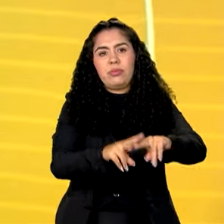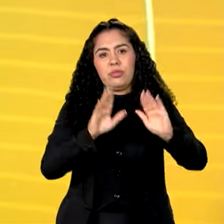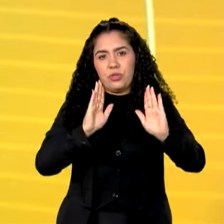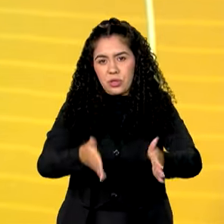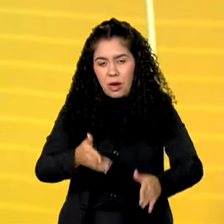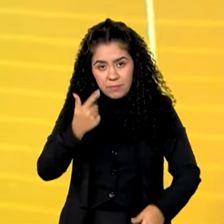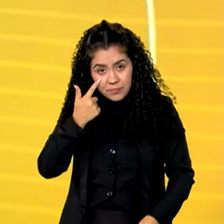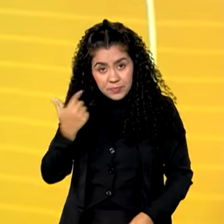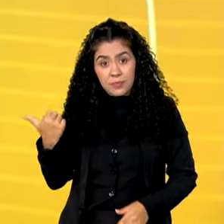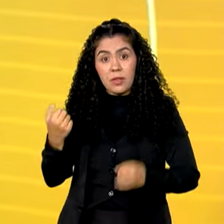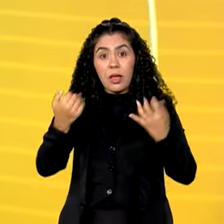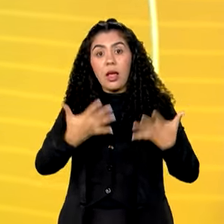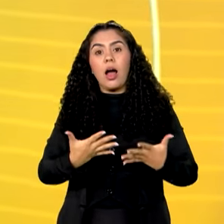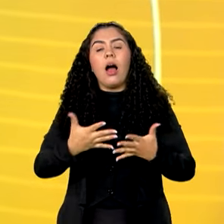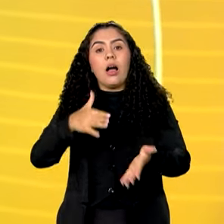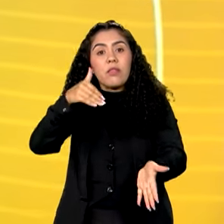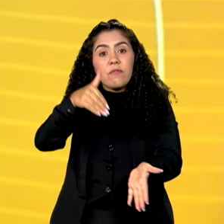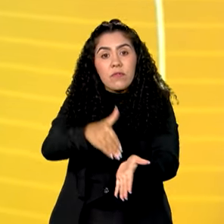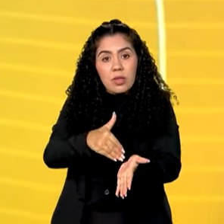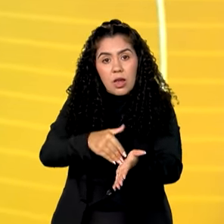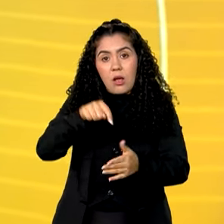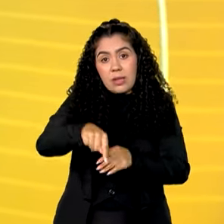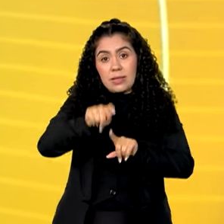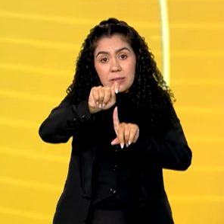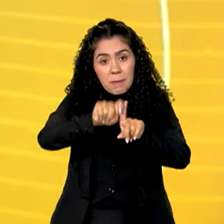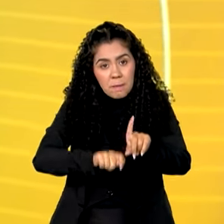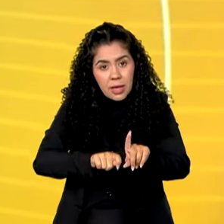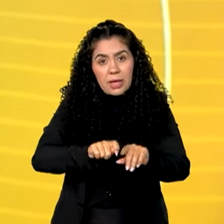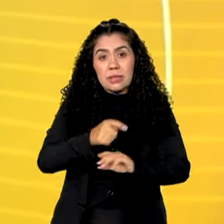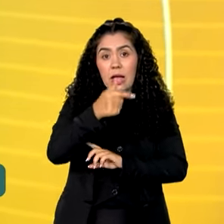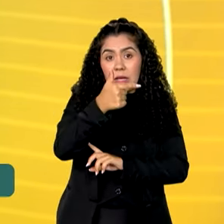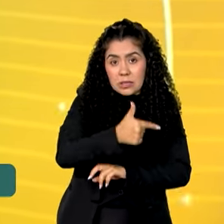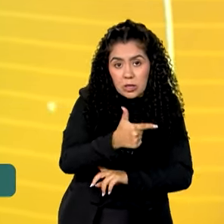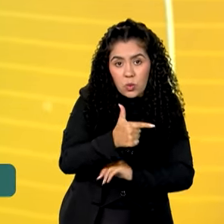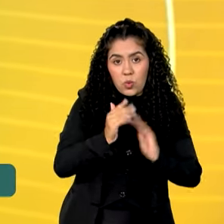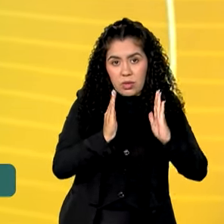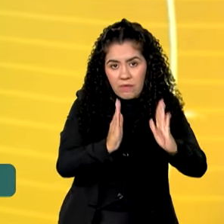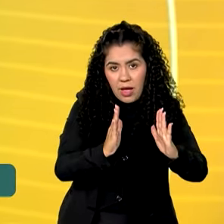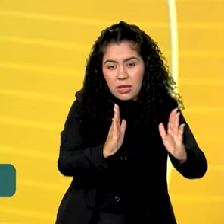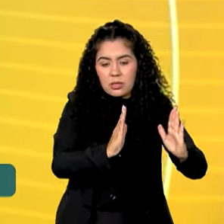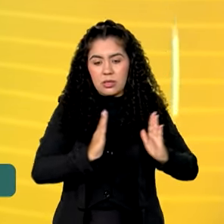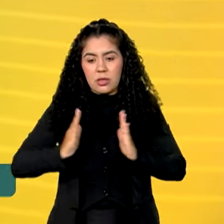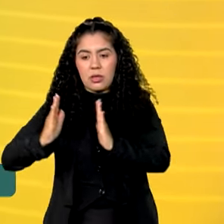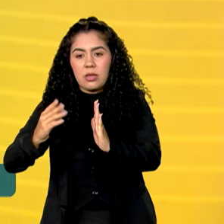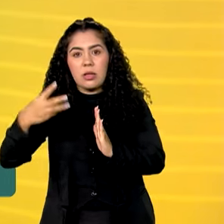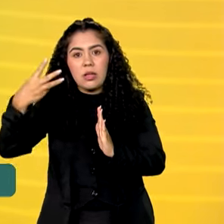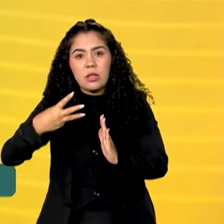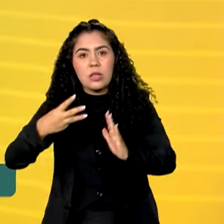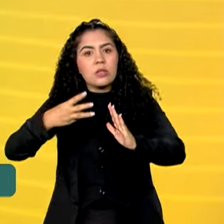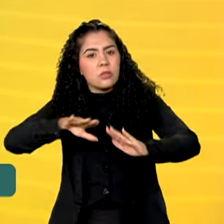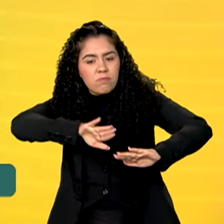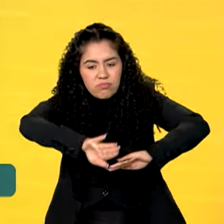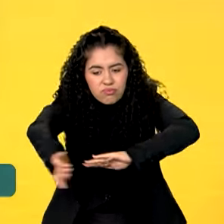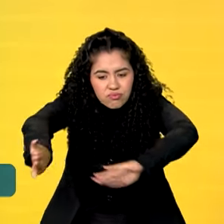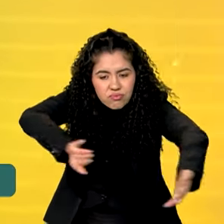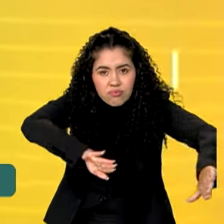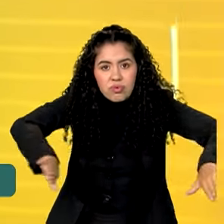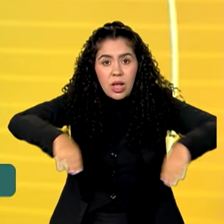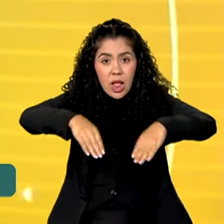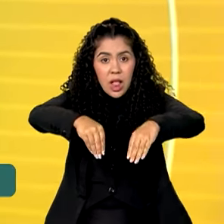E segue até o fim deste mês a segunda e última fase do processo de desintrusão da terra indígena